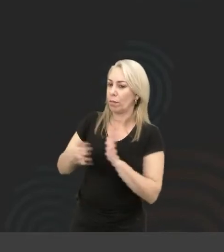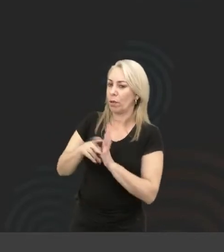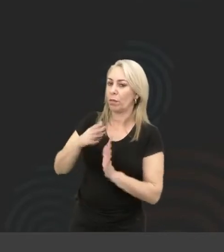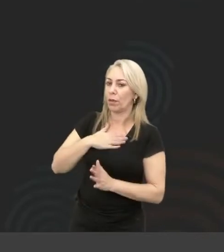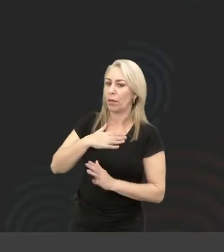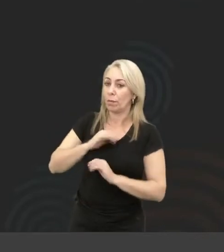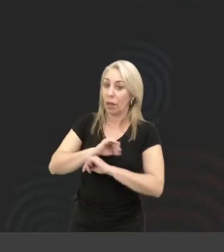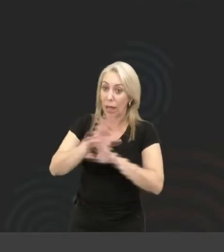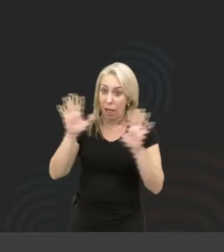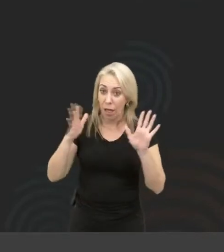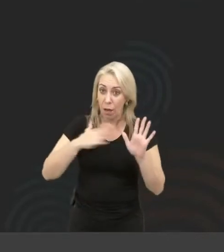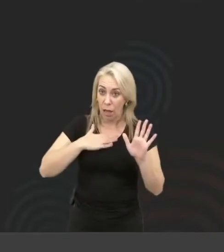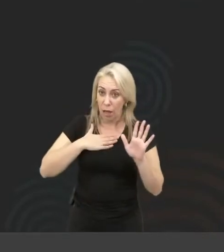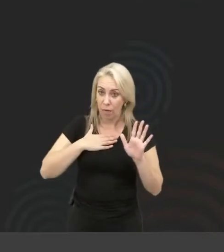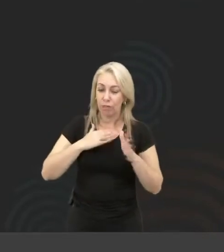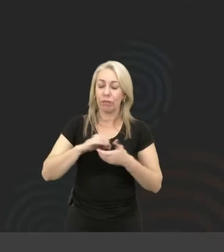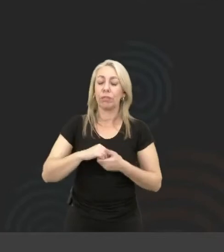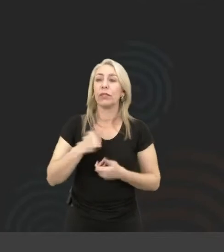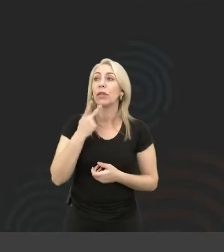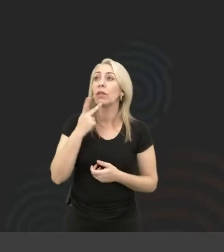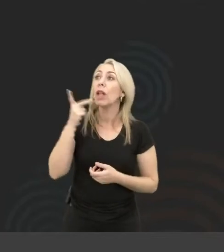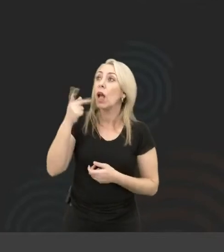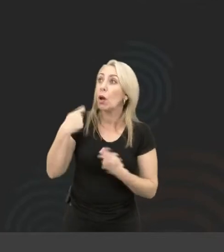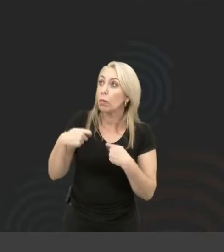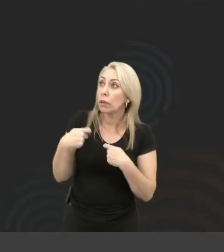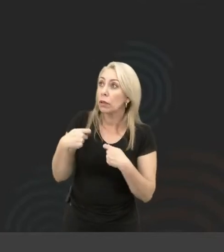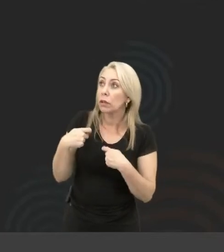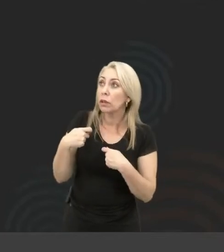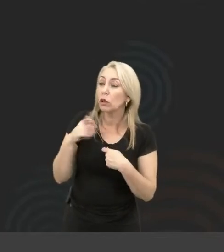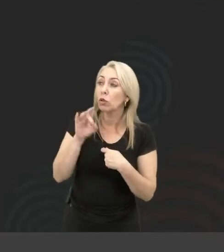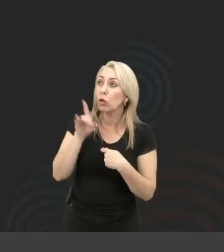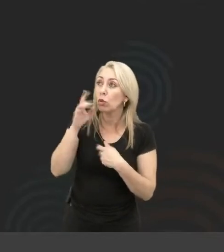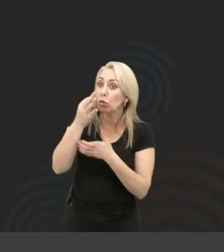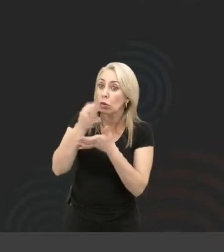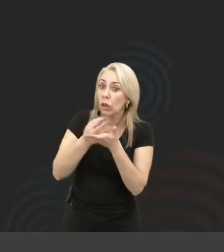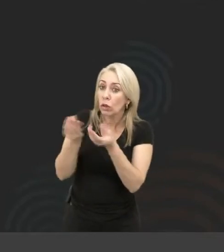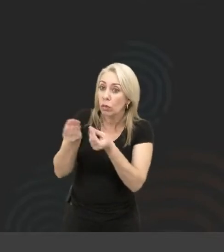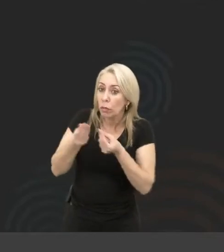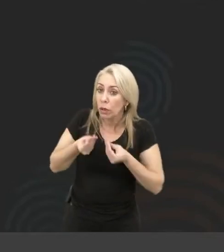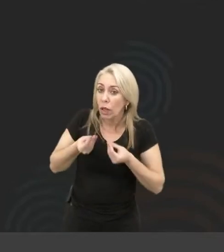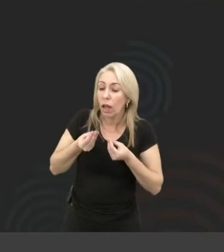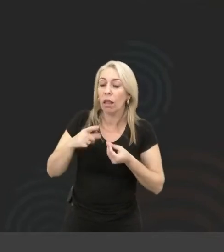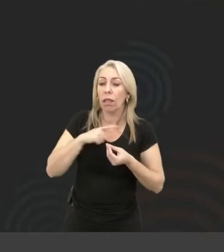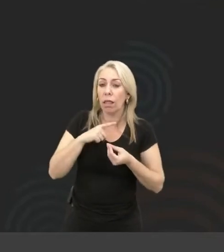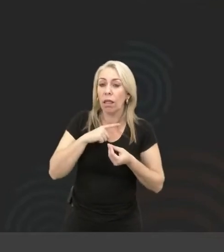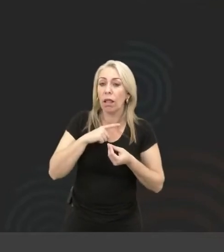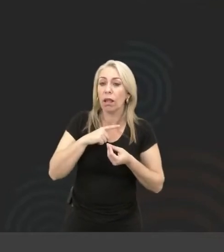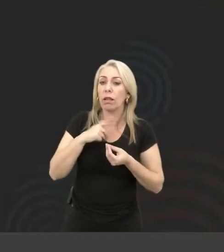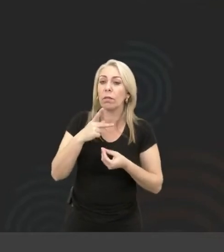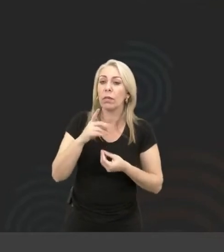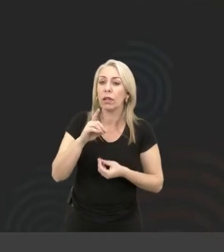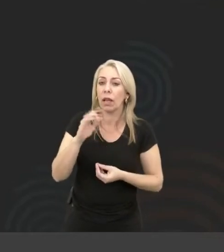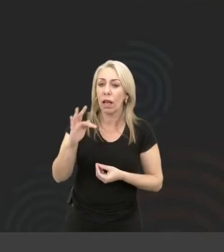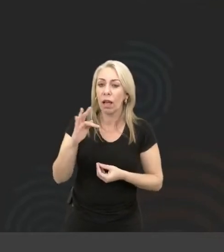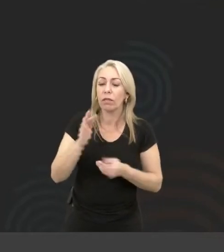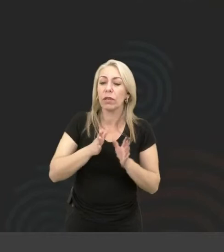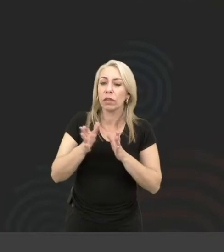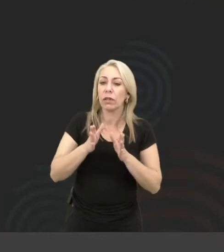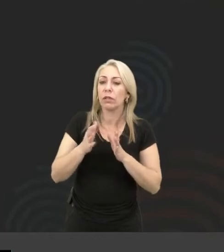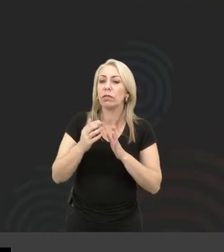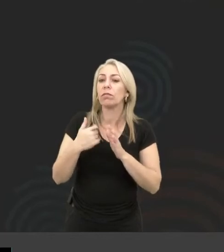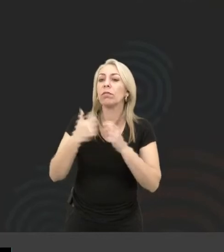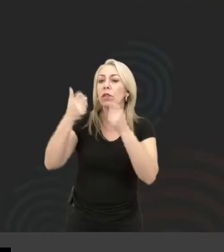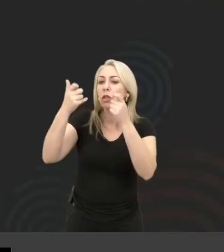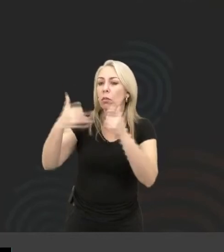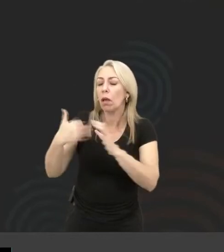Fique bem claro, no meu caso, olha, só preciso que o texto que você vai me dar esteja em PDF acessível, assim, assim, assim